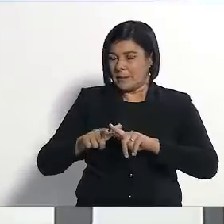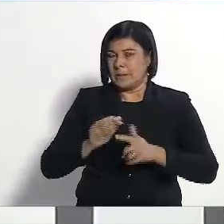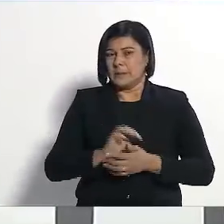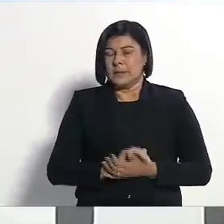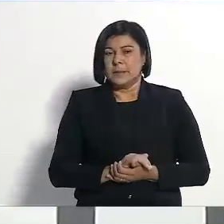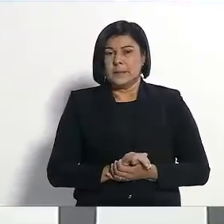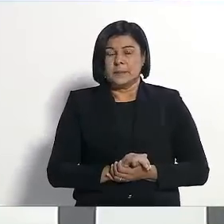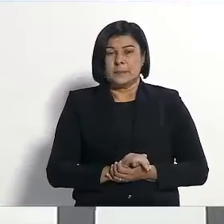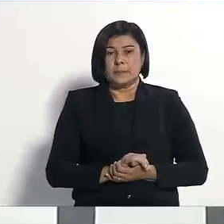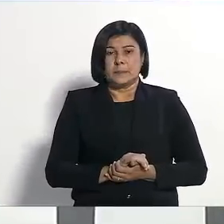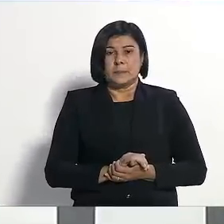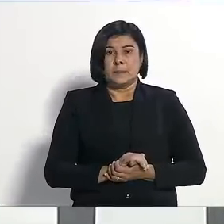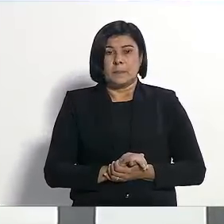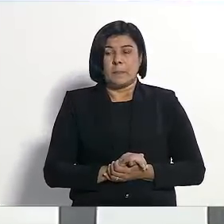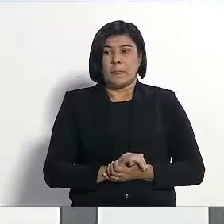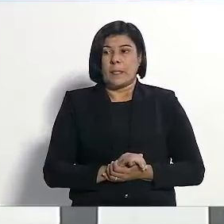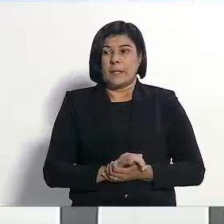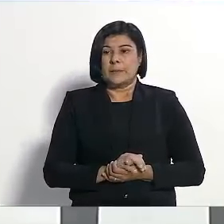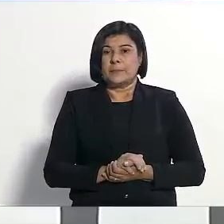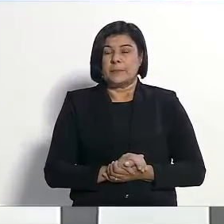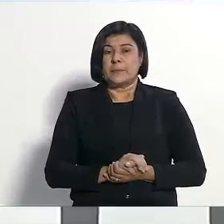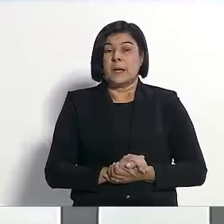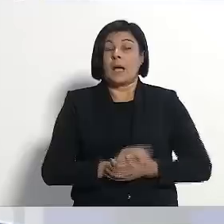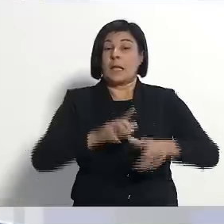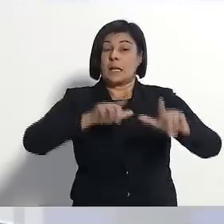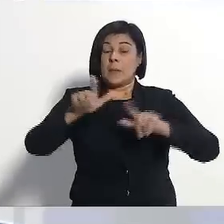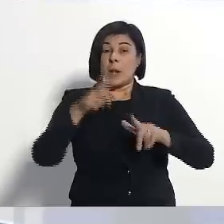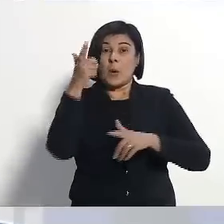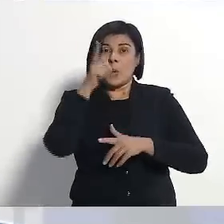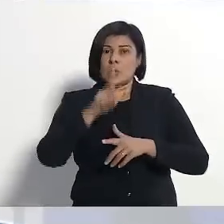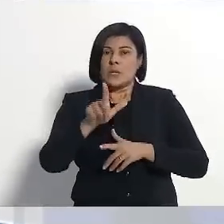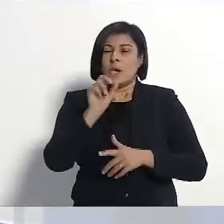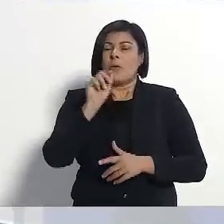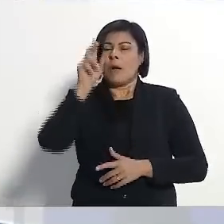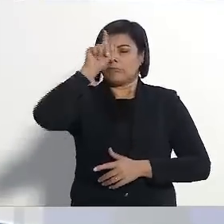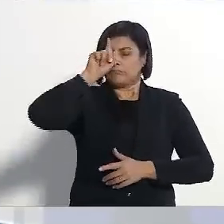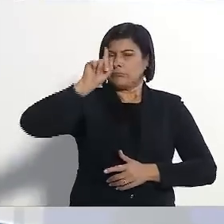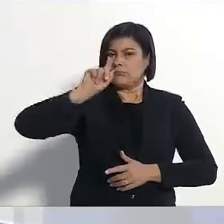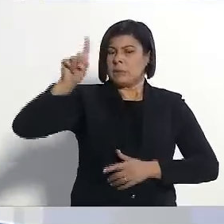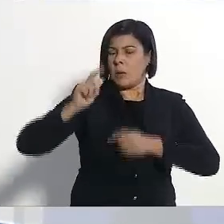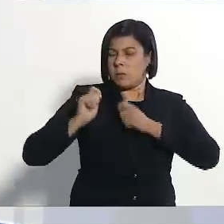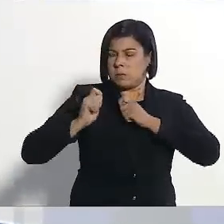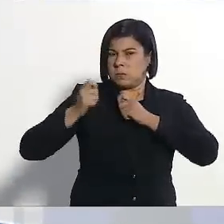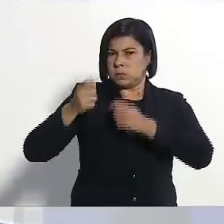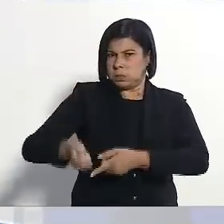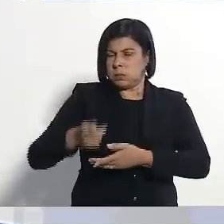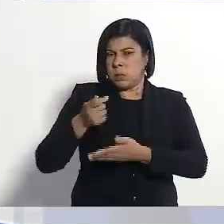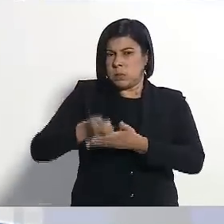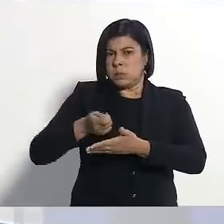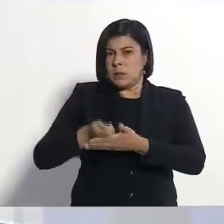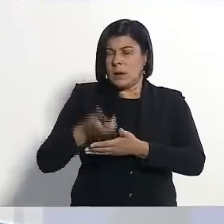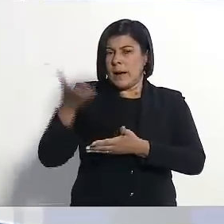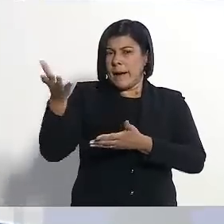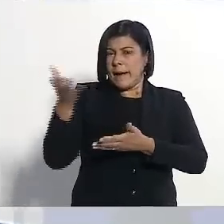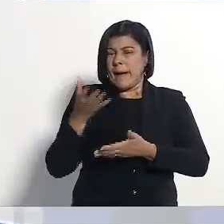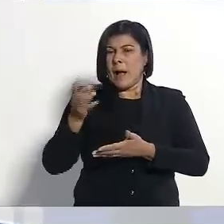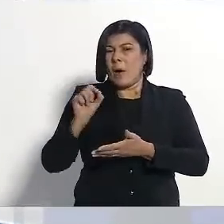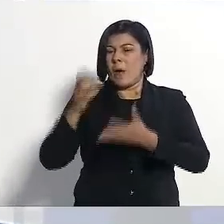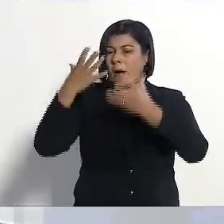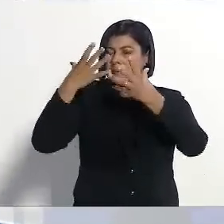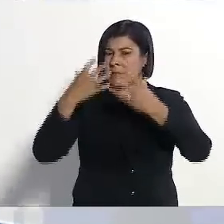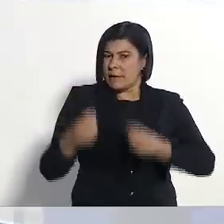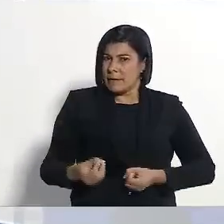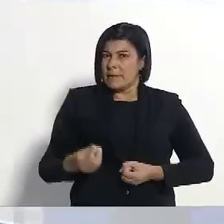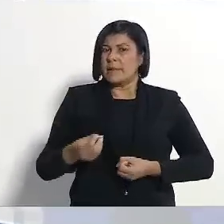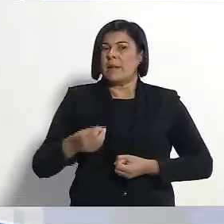um patrão, é um opressor. E você quer assumir esse